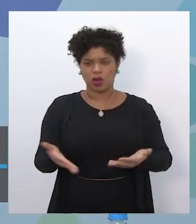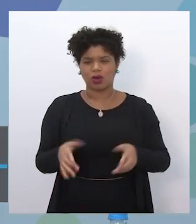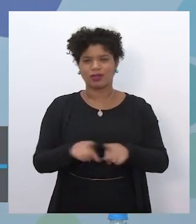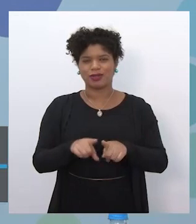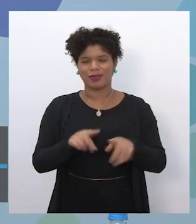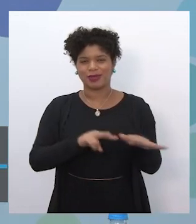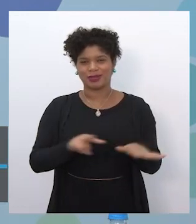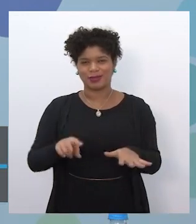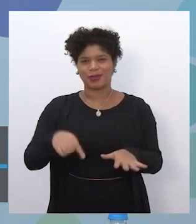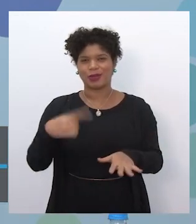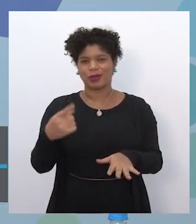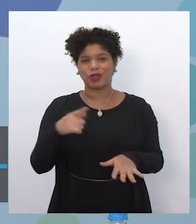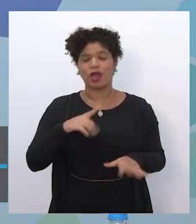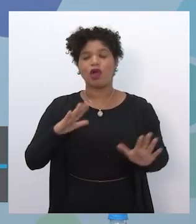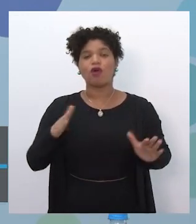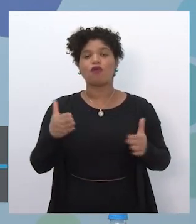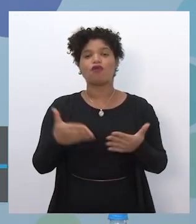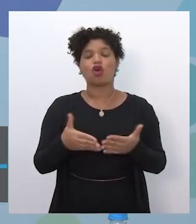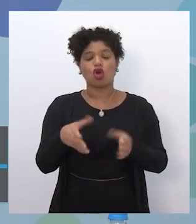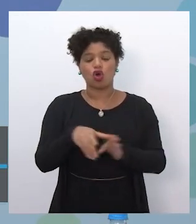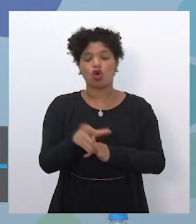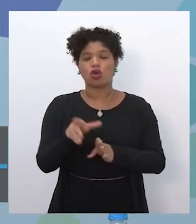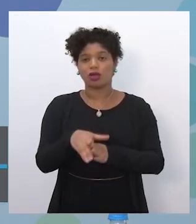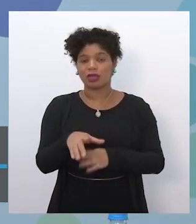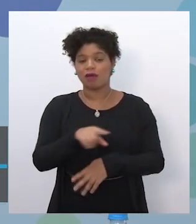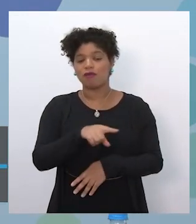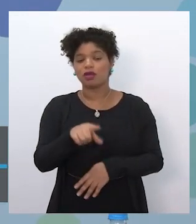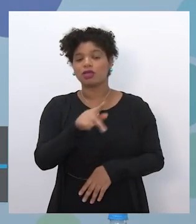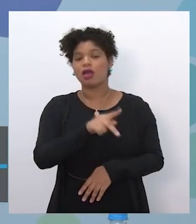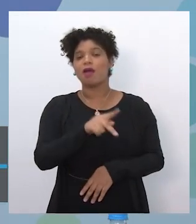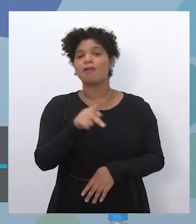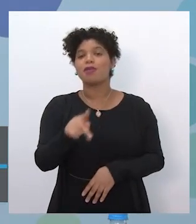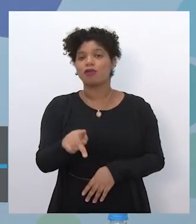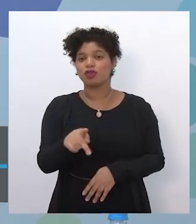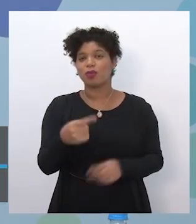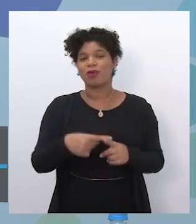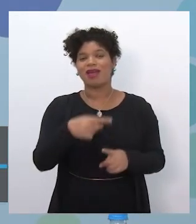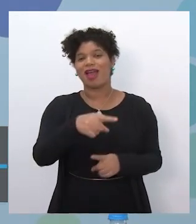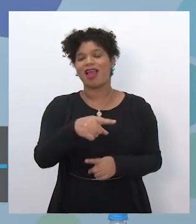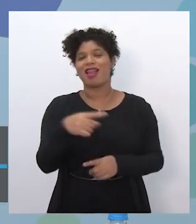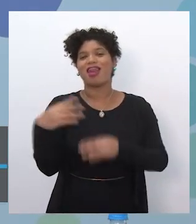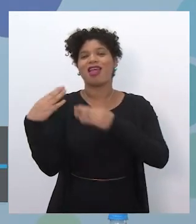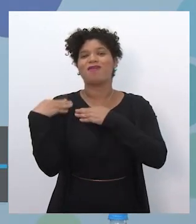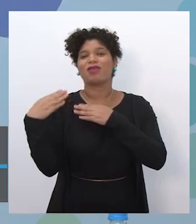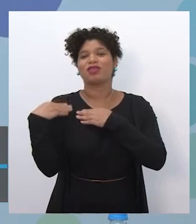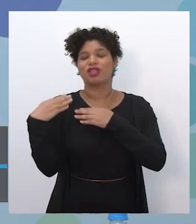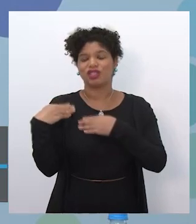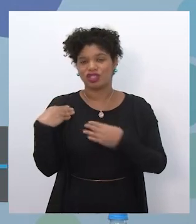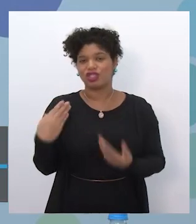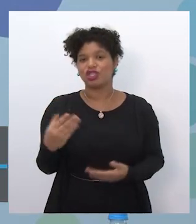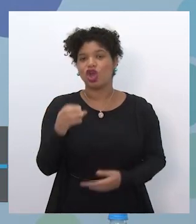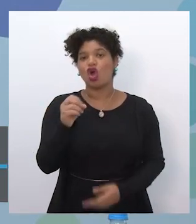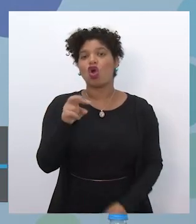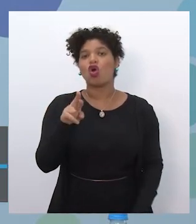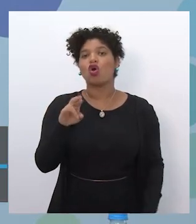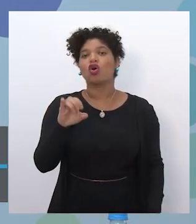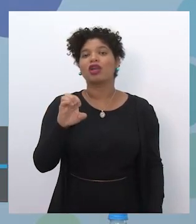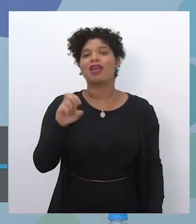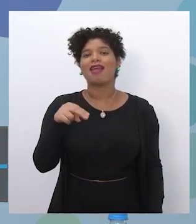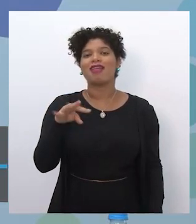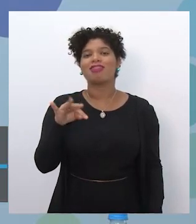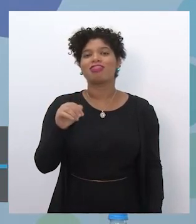foco orientar melhor o papel do professor orientador de estudos, dos que venham a ocupar essa função,